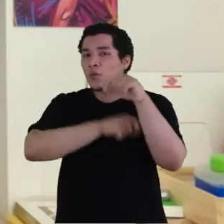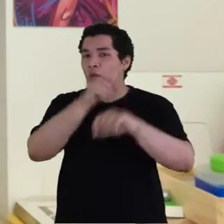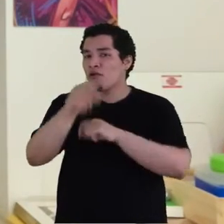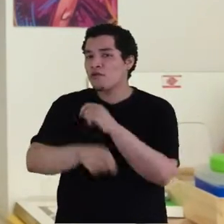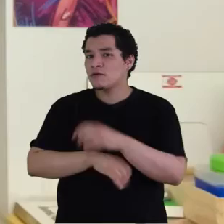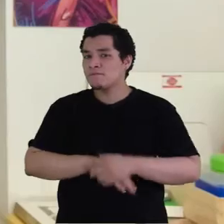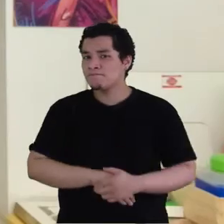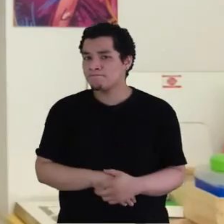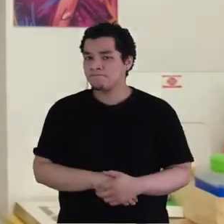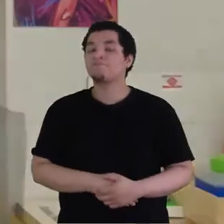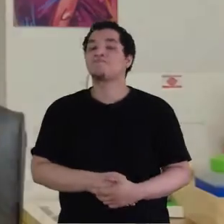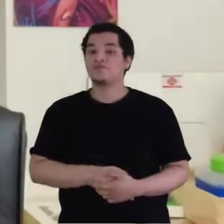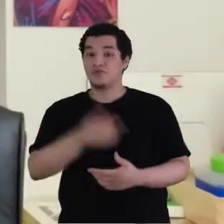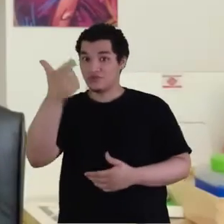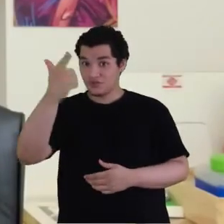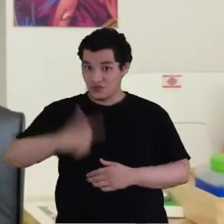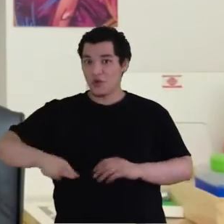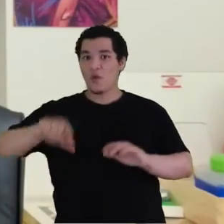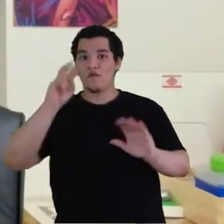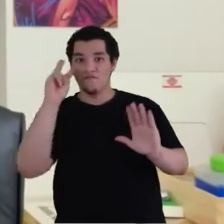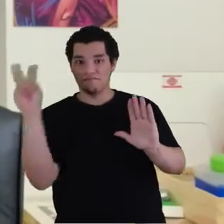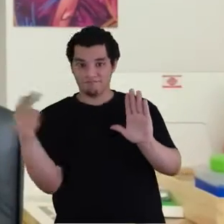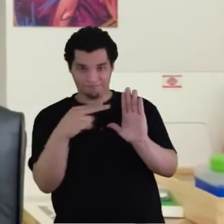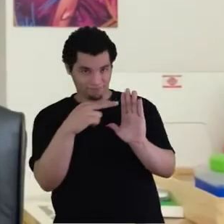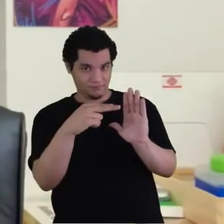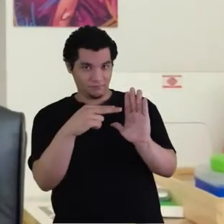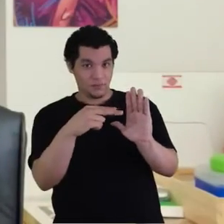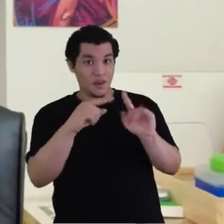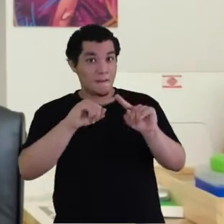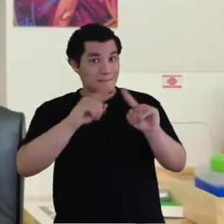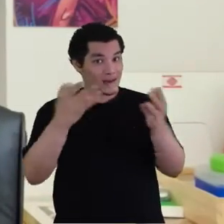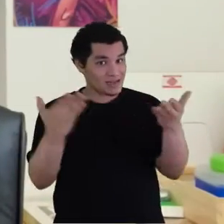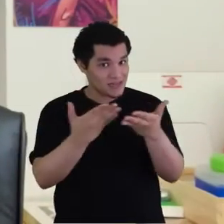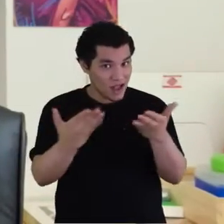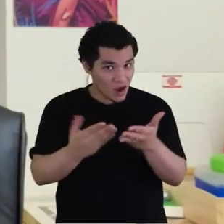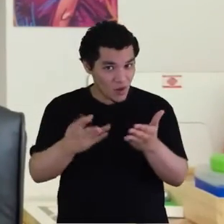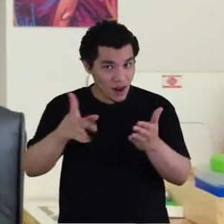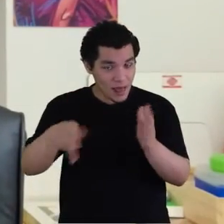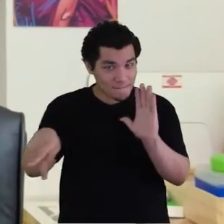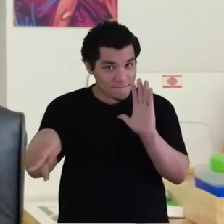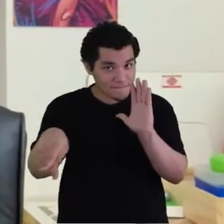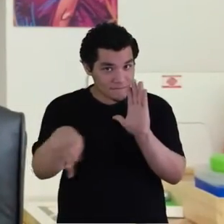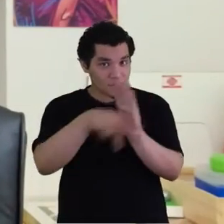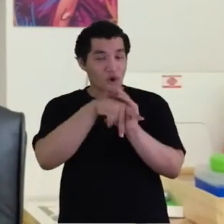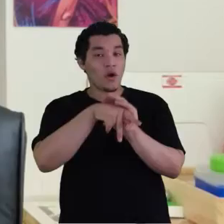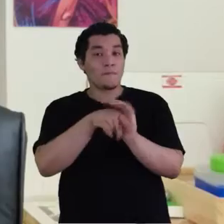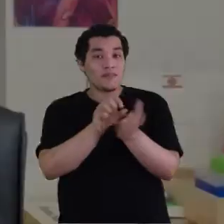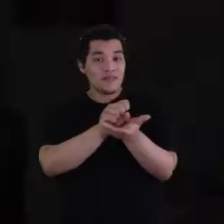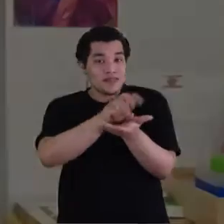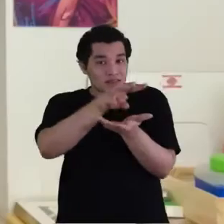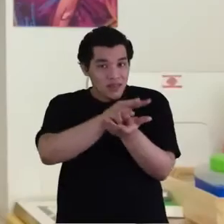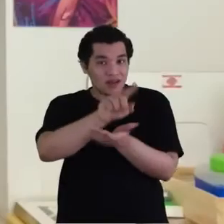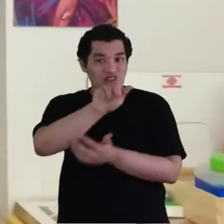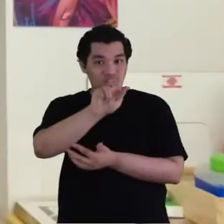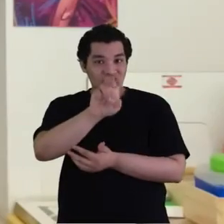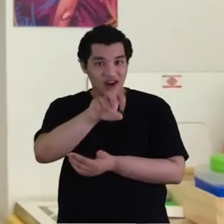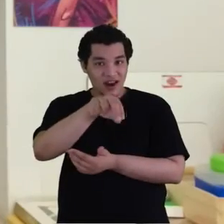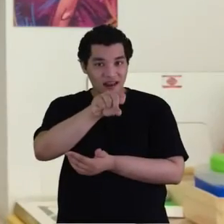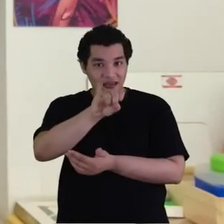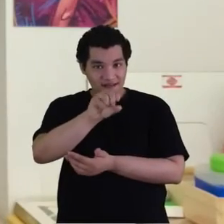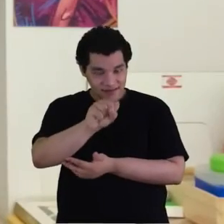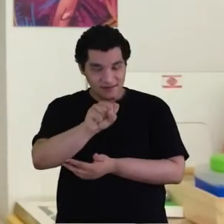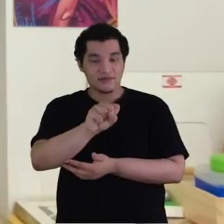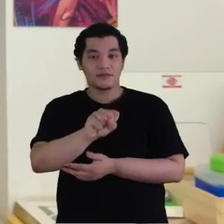recorreremos ao livro da Gênesis. Mas essa Gênesis aqui foi codificada por Kardec. E lá no